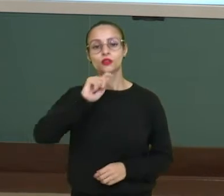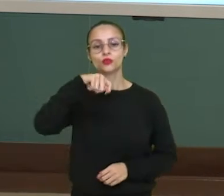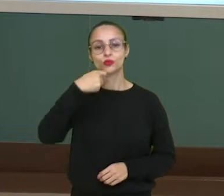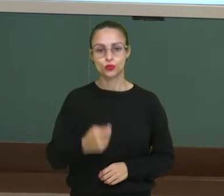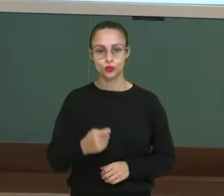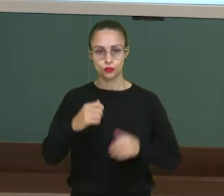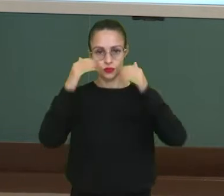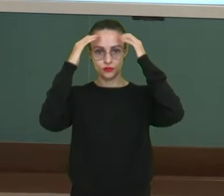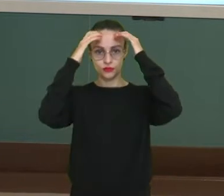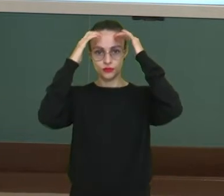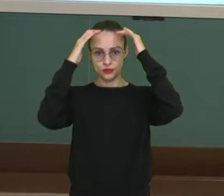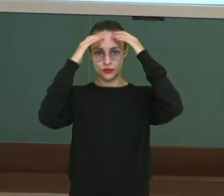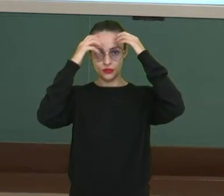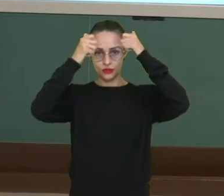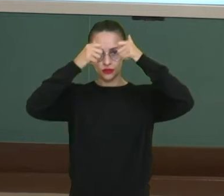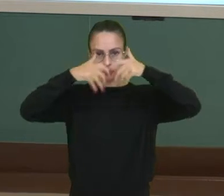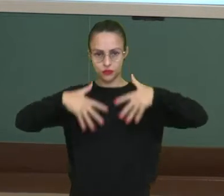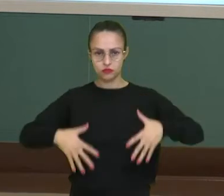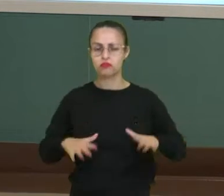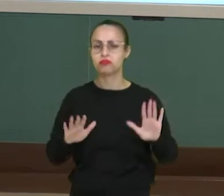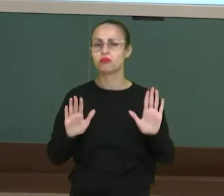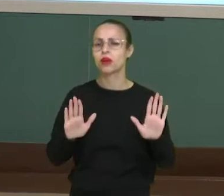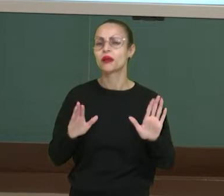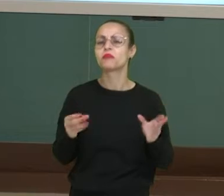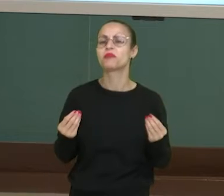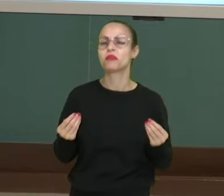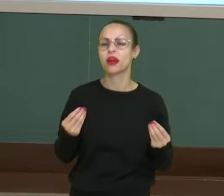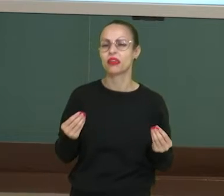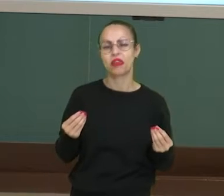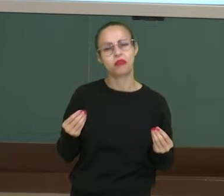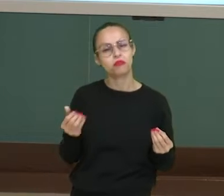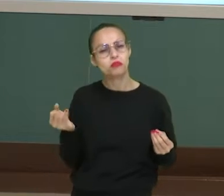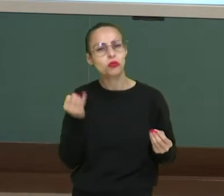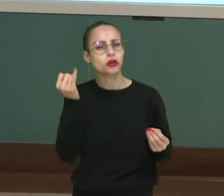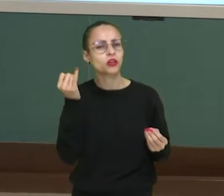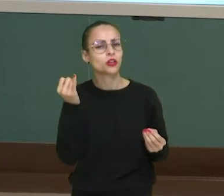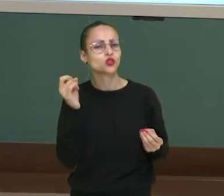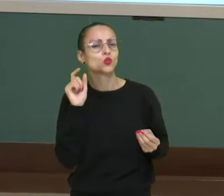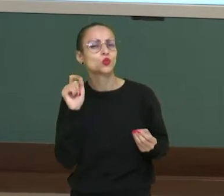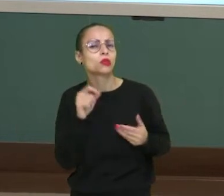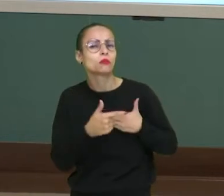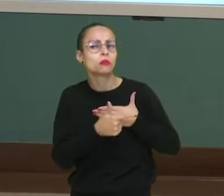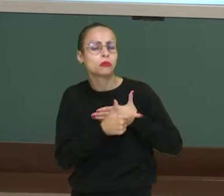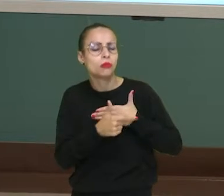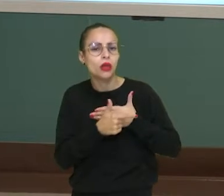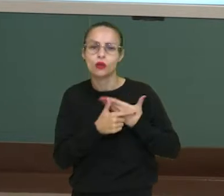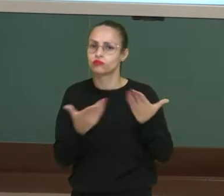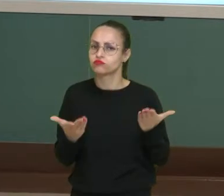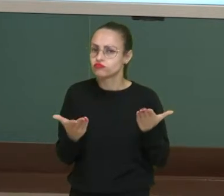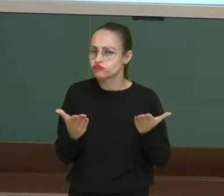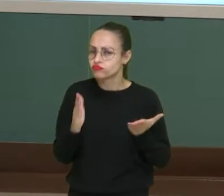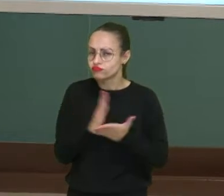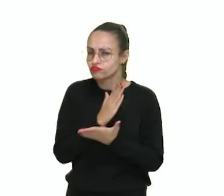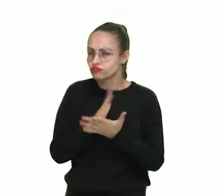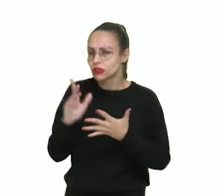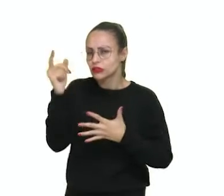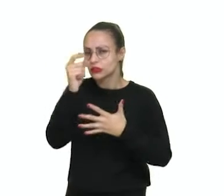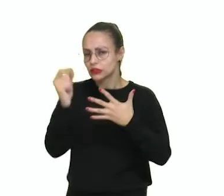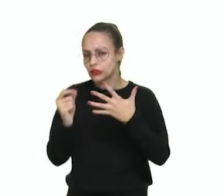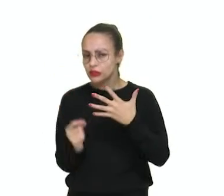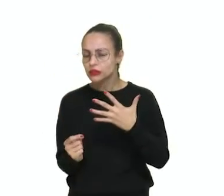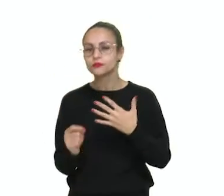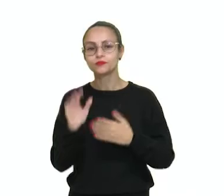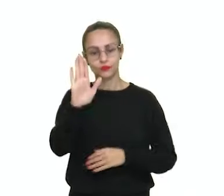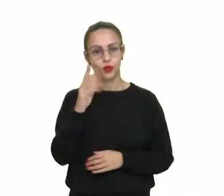nervoso, mas para que será que ele serve? Quais são as suas funções ou as suas partes? Então, o sistema